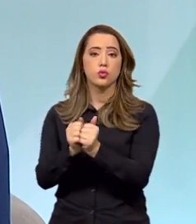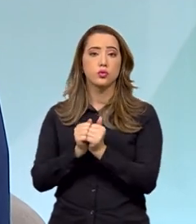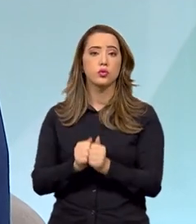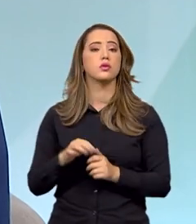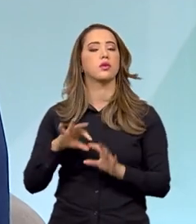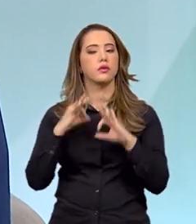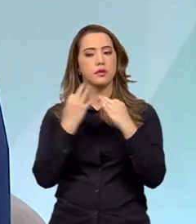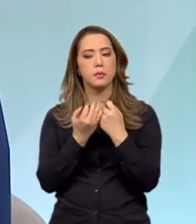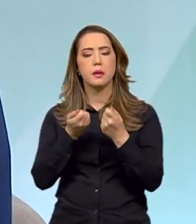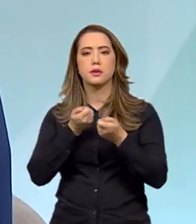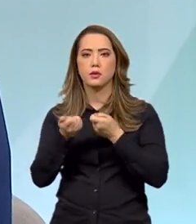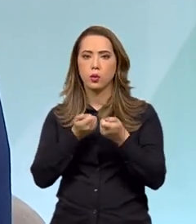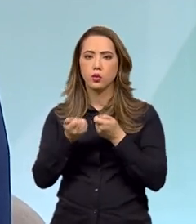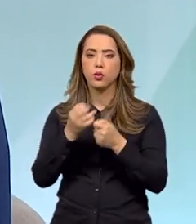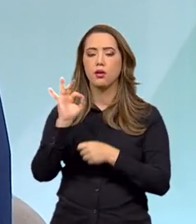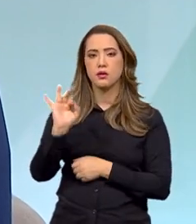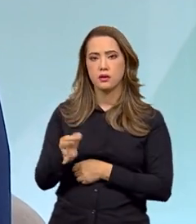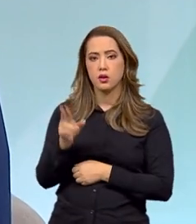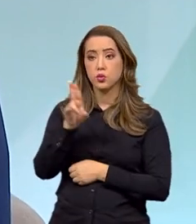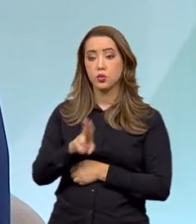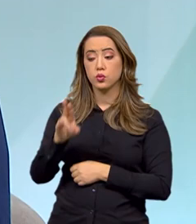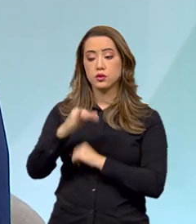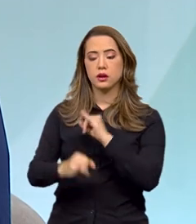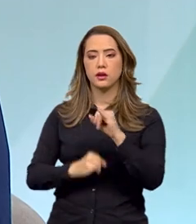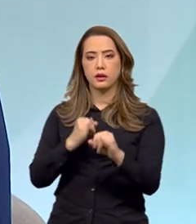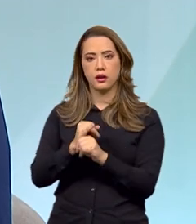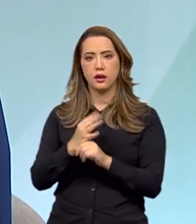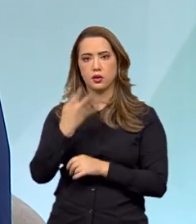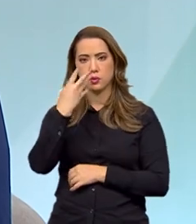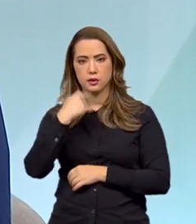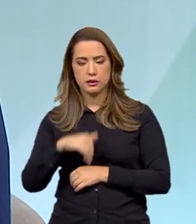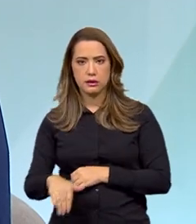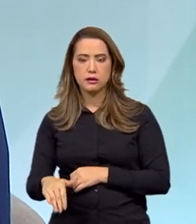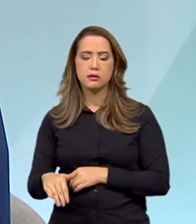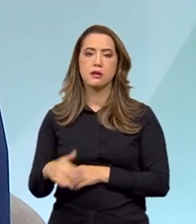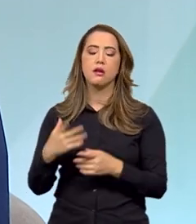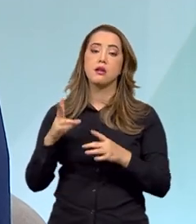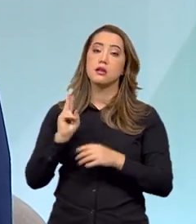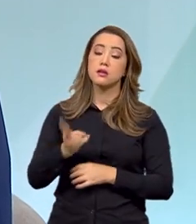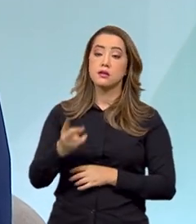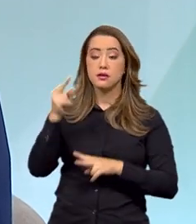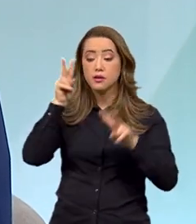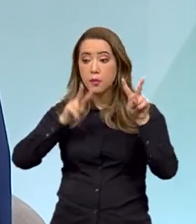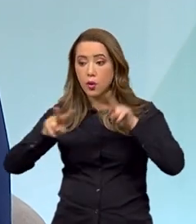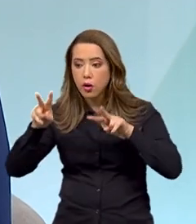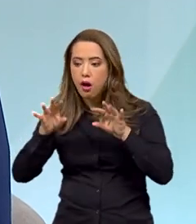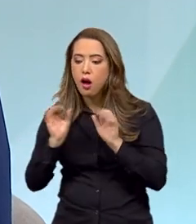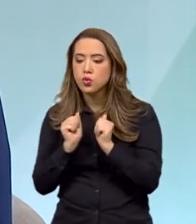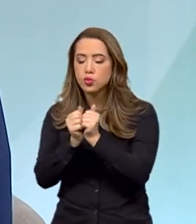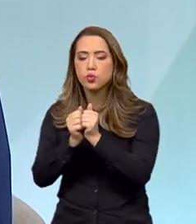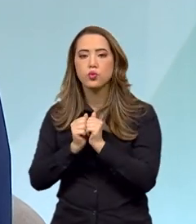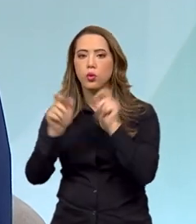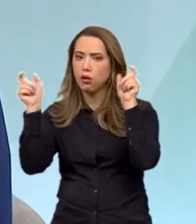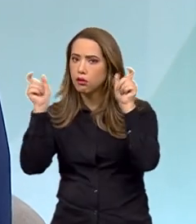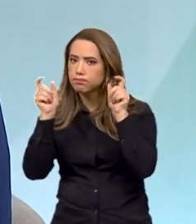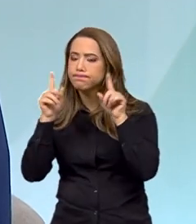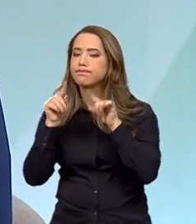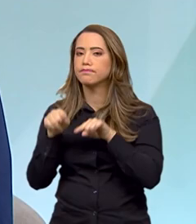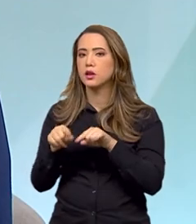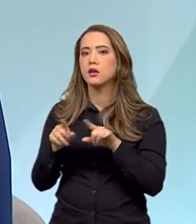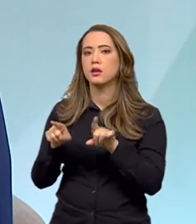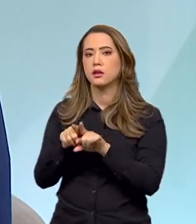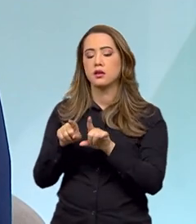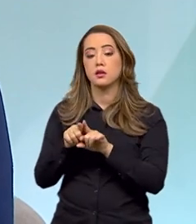monitoramento do uso da internet pelos filhos, é importante sempre estar orientando, existem softwares de